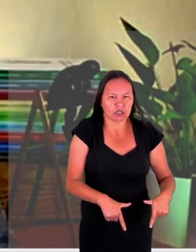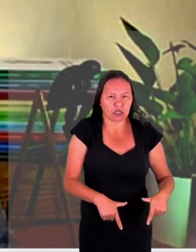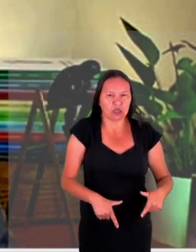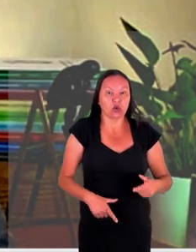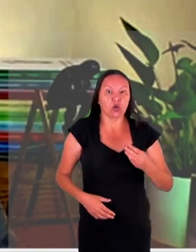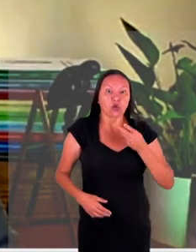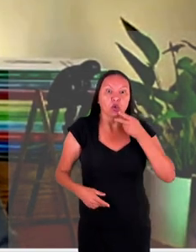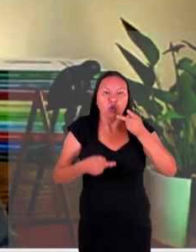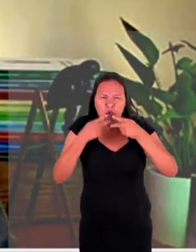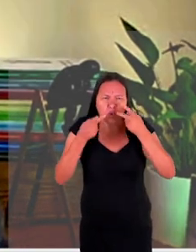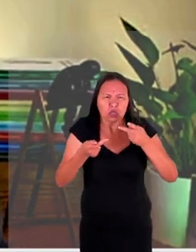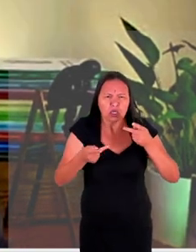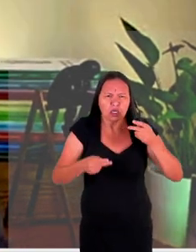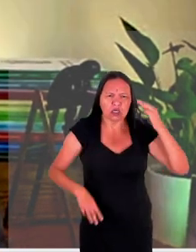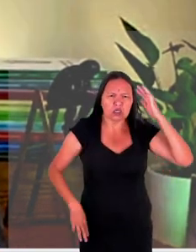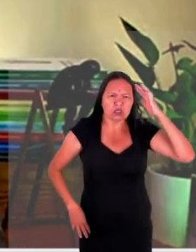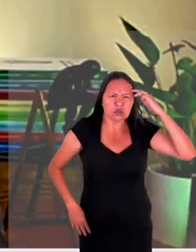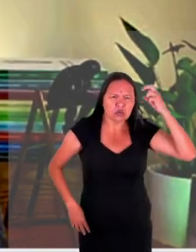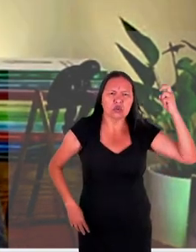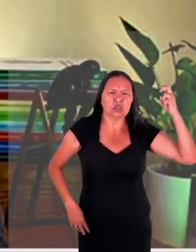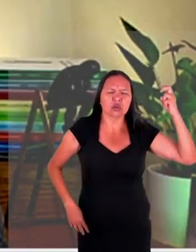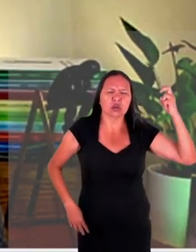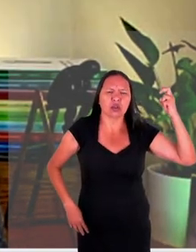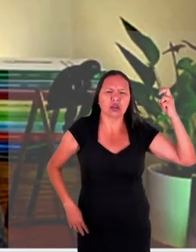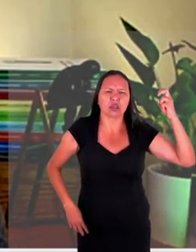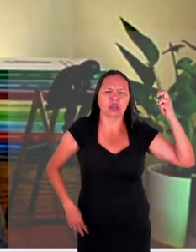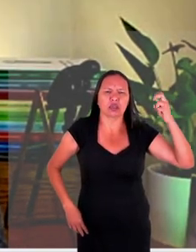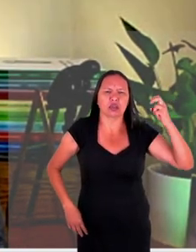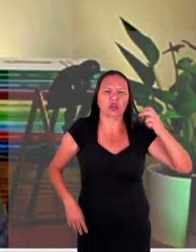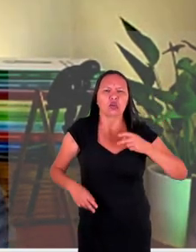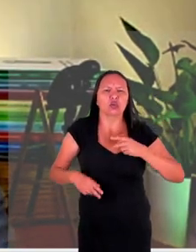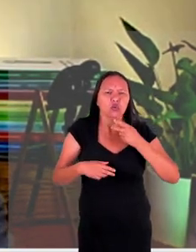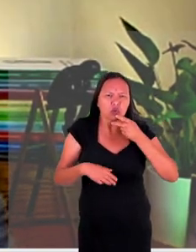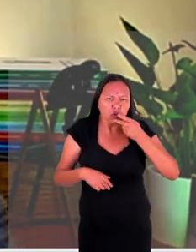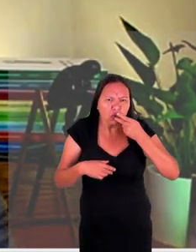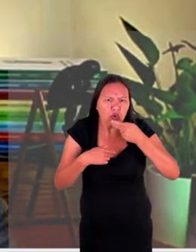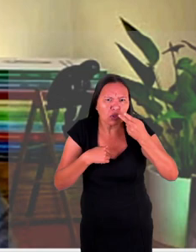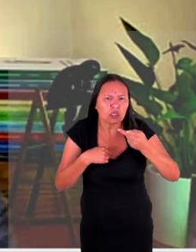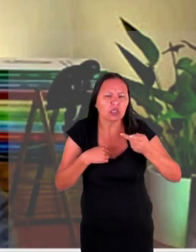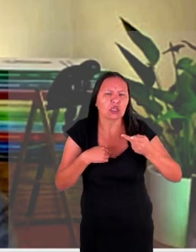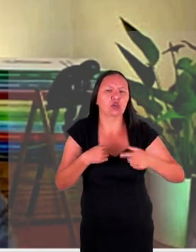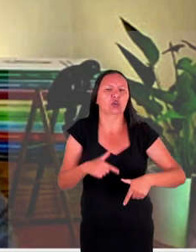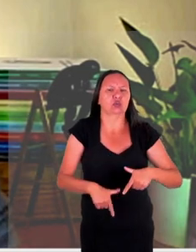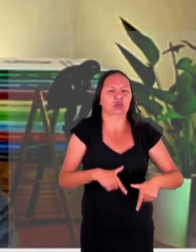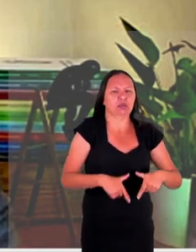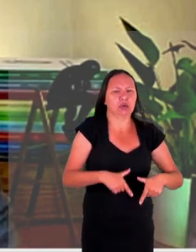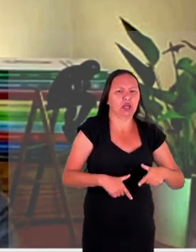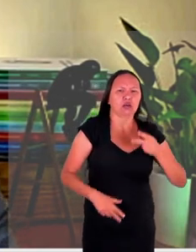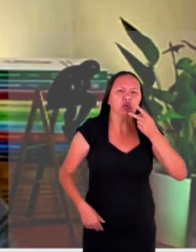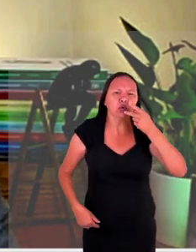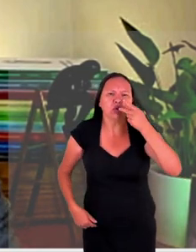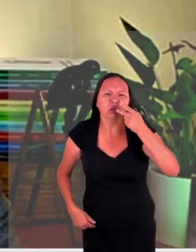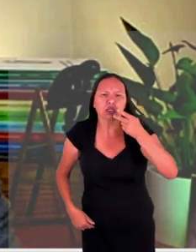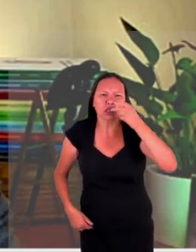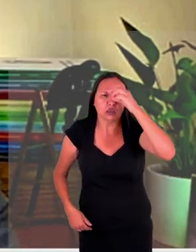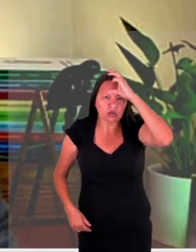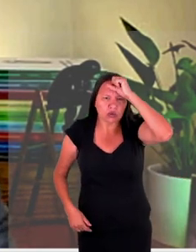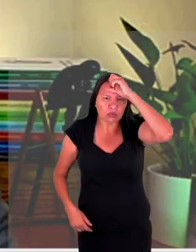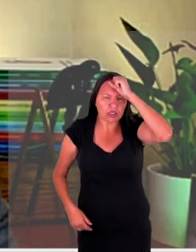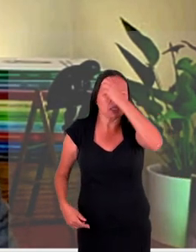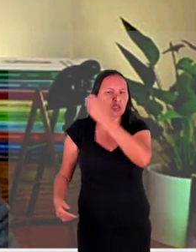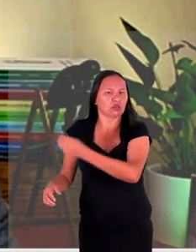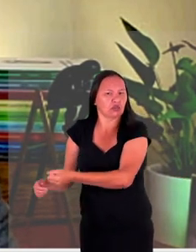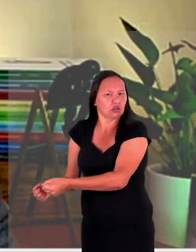contar os traumas e reviver mas é uma oportunidade de contar com o serviço dela contar com um aprendizado com a